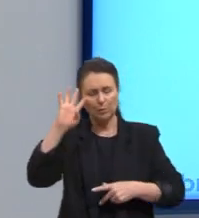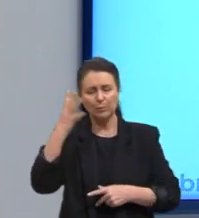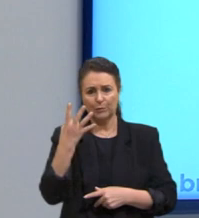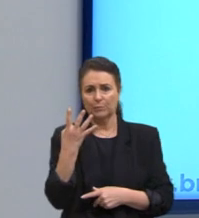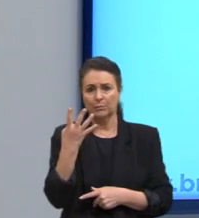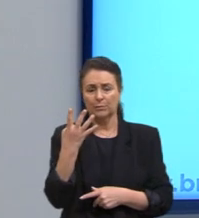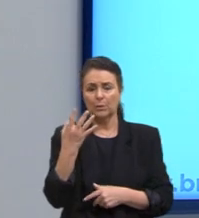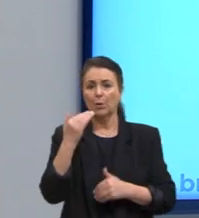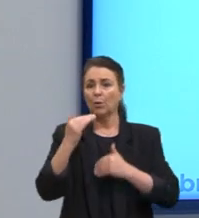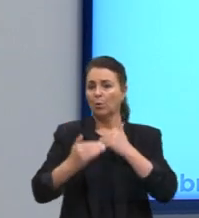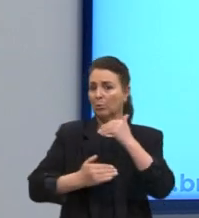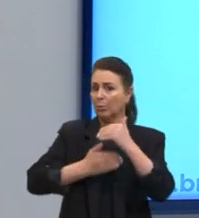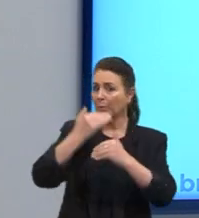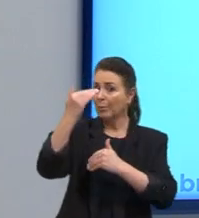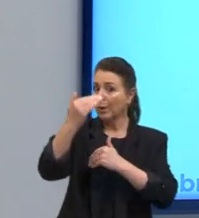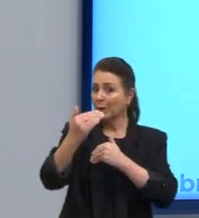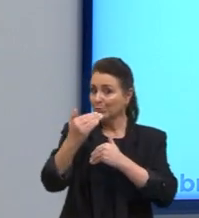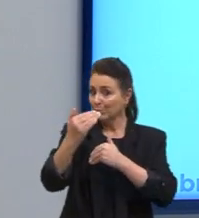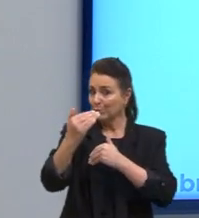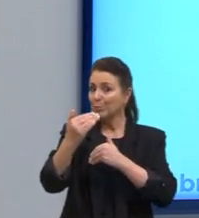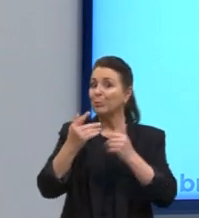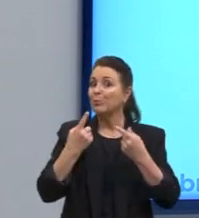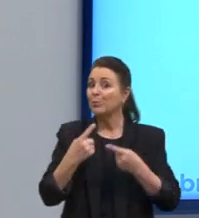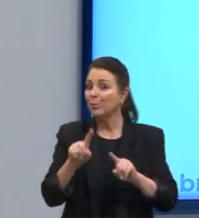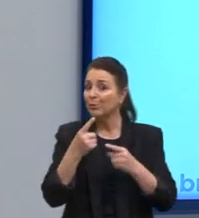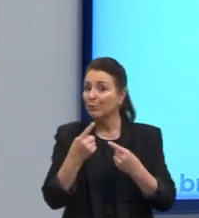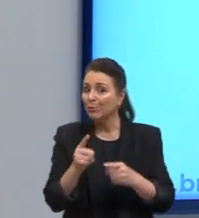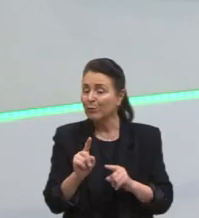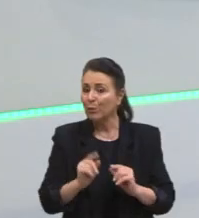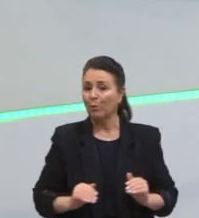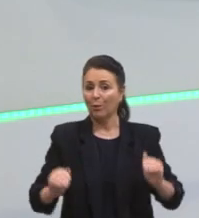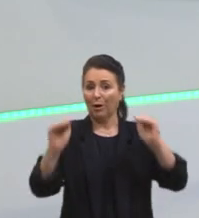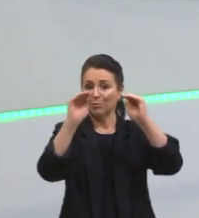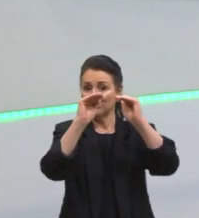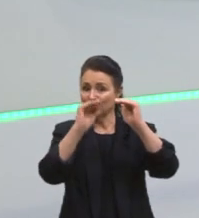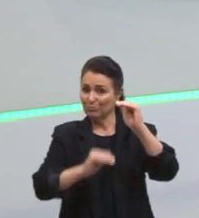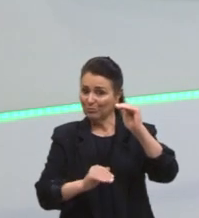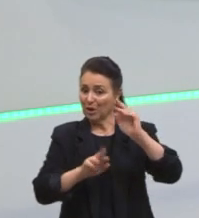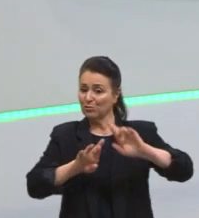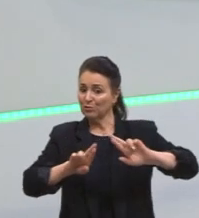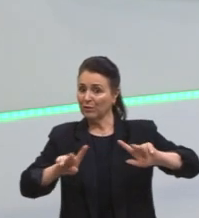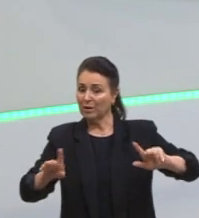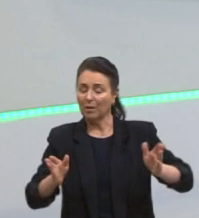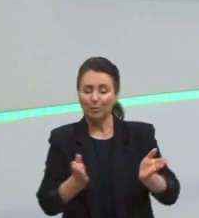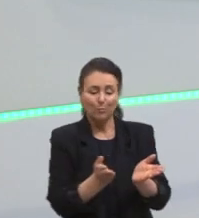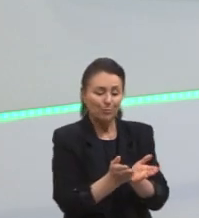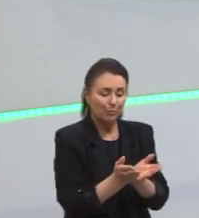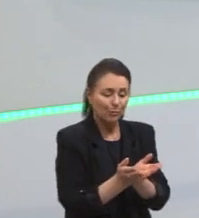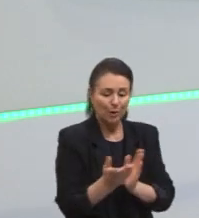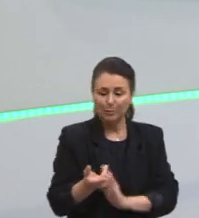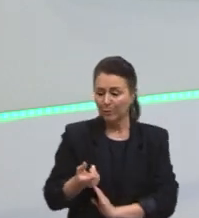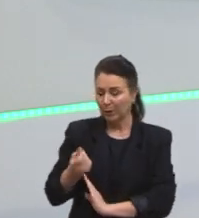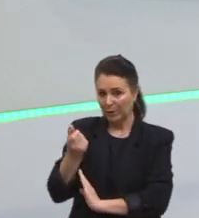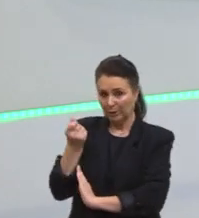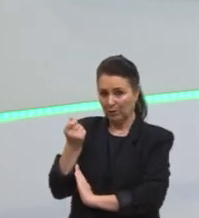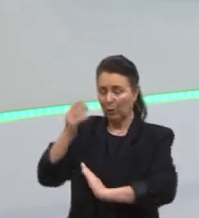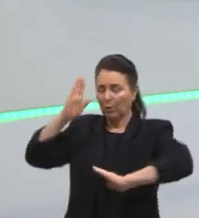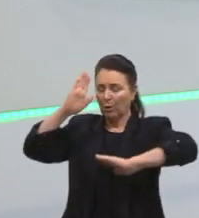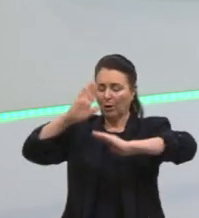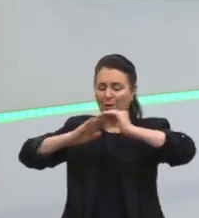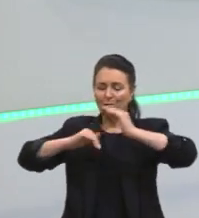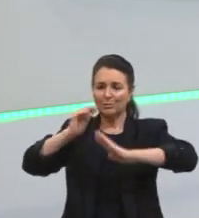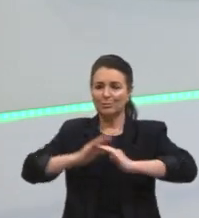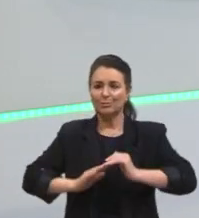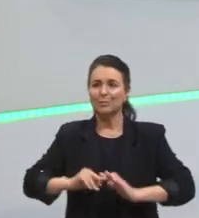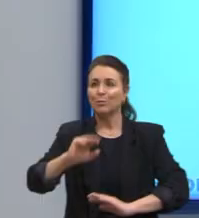O progresso gerou desigualdades, essa diferença entre ricos e pobres começa nesse processo, uma destruição ambiental